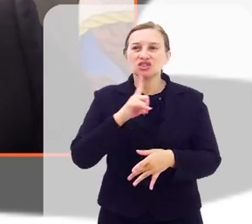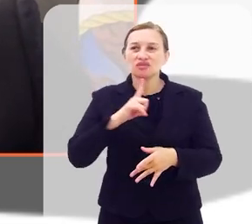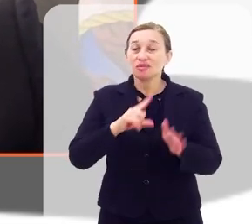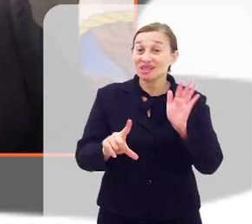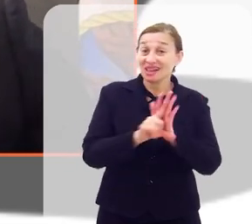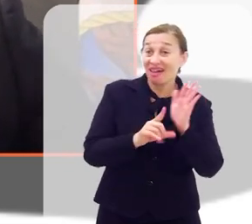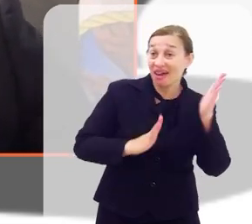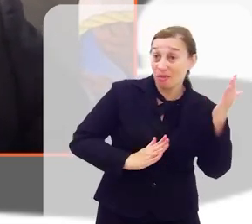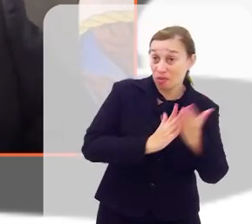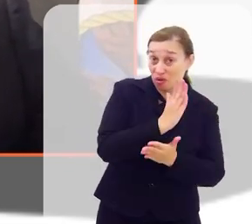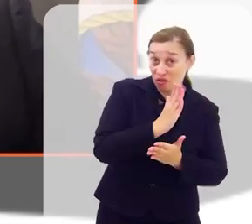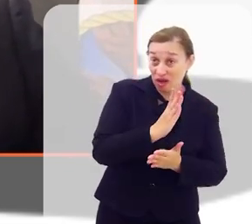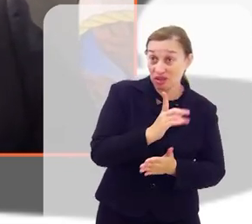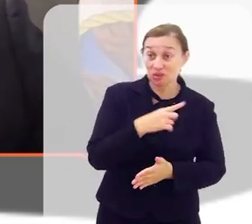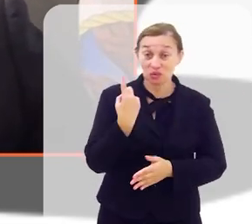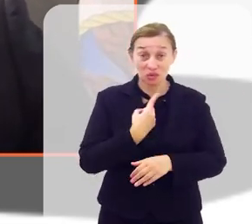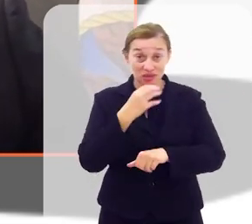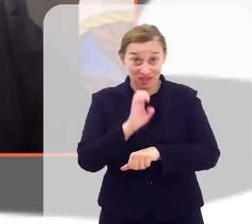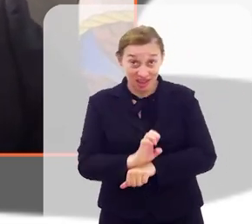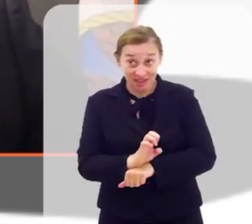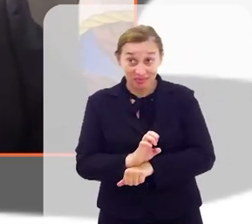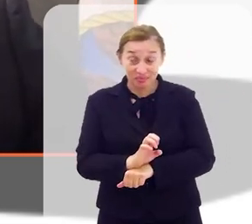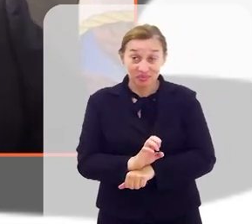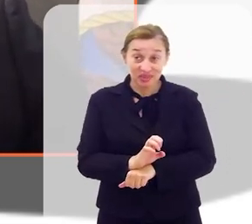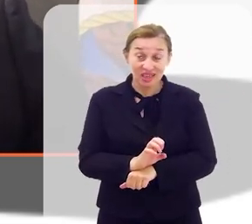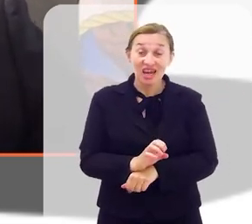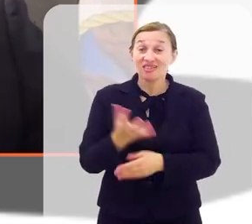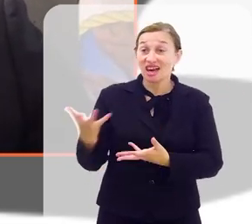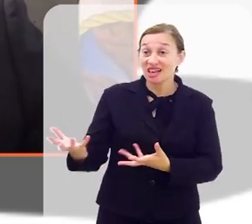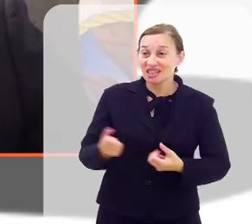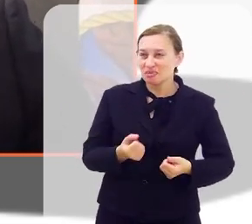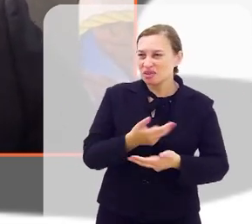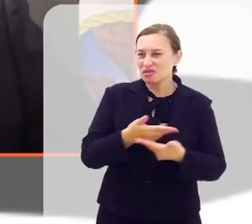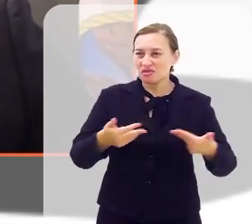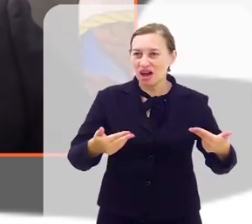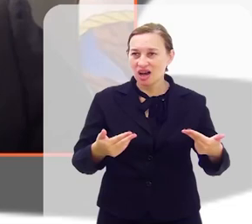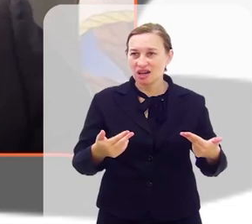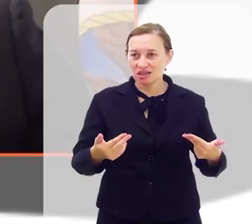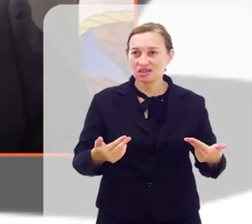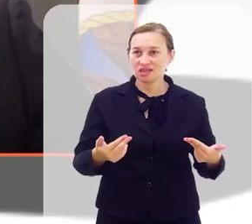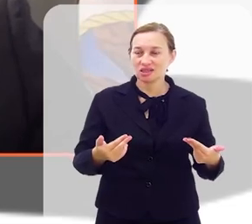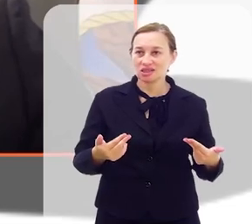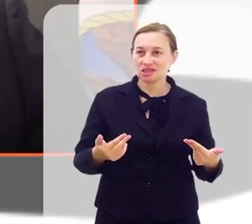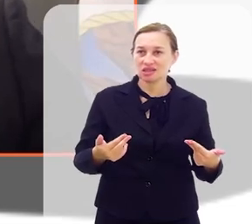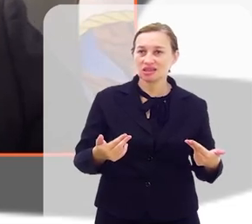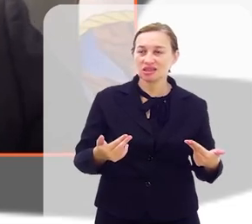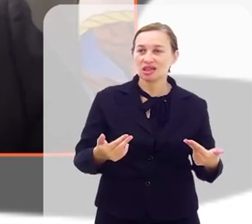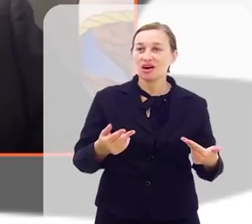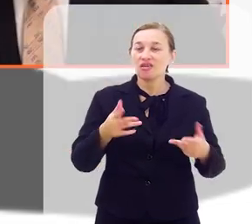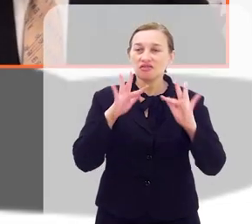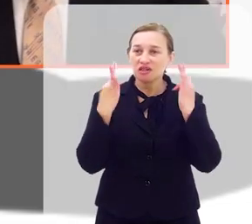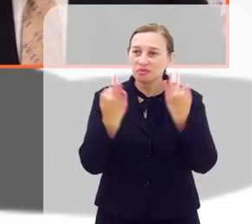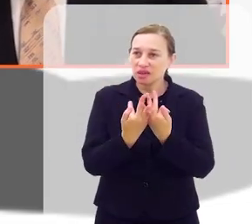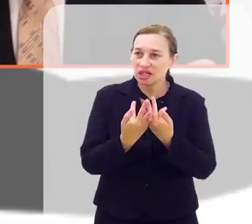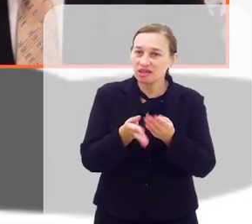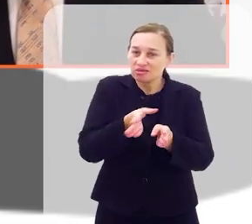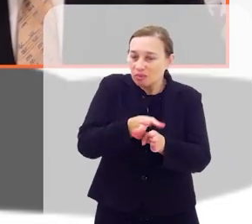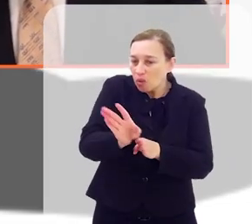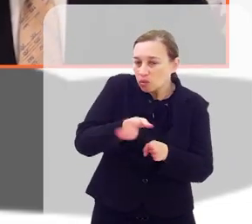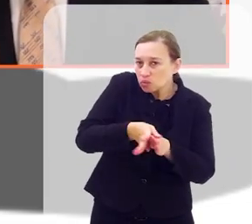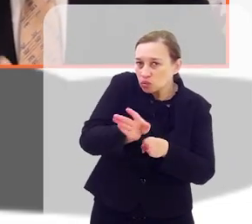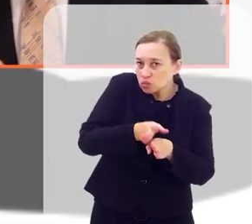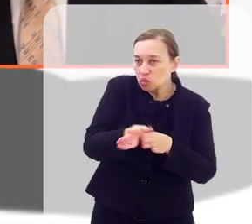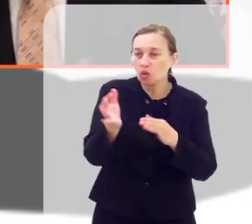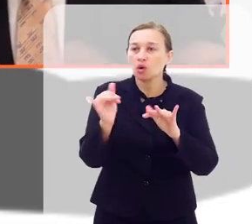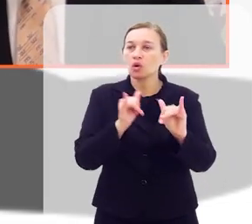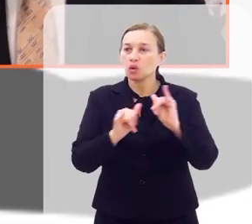tivemos essa lei aprovada no nosso Estado e temos recebido muitas demandas de muitas famílias e temos auxiliado nas